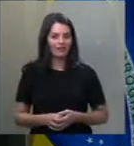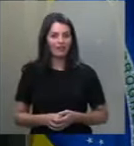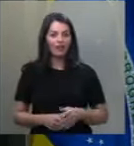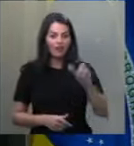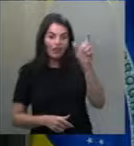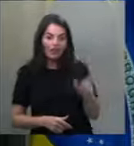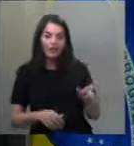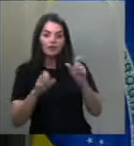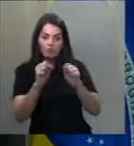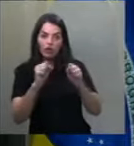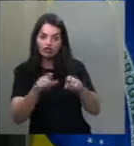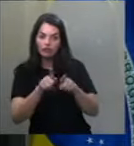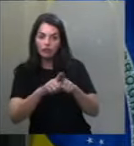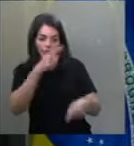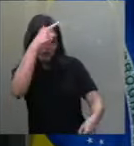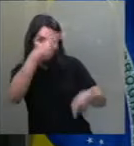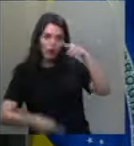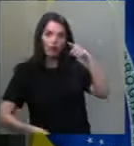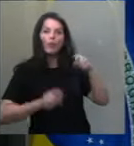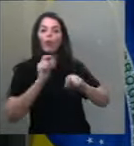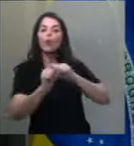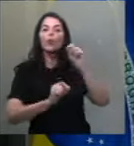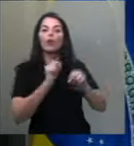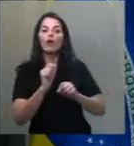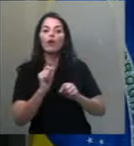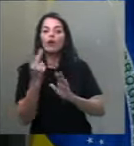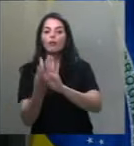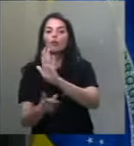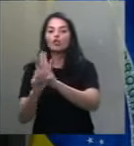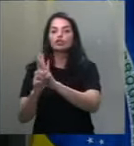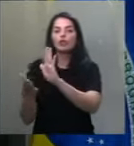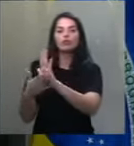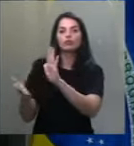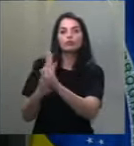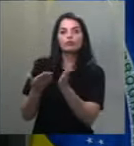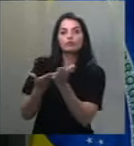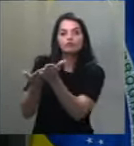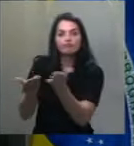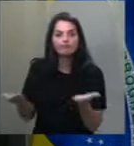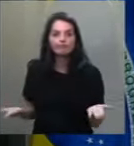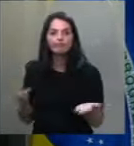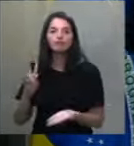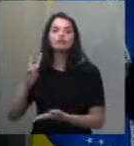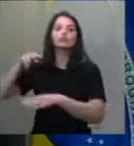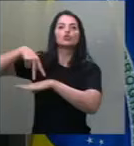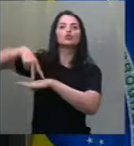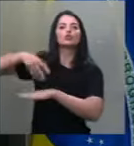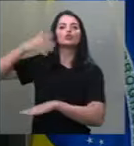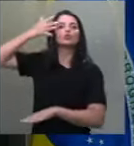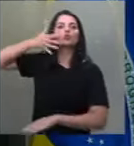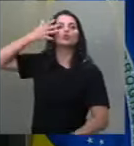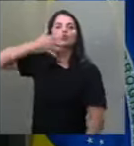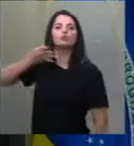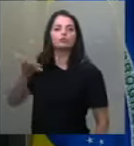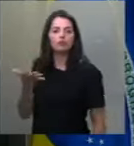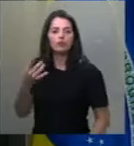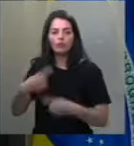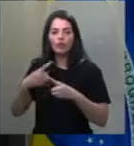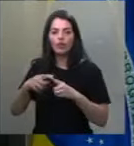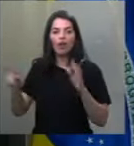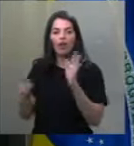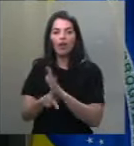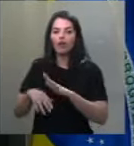ser também proibido de apresentar projeto de lei, de subir à tribuna, porque isso é uma